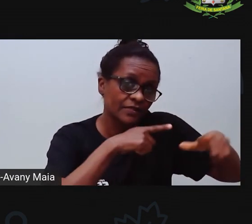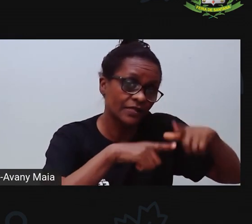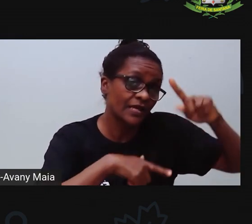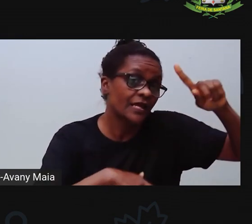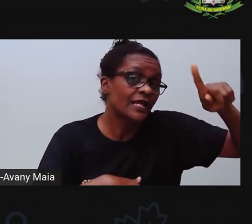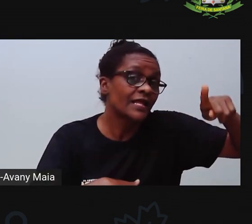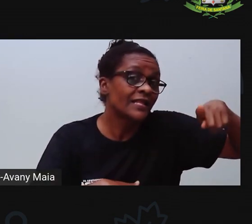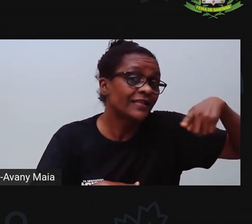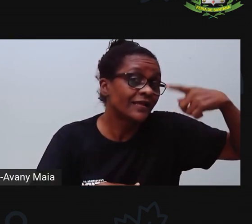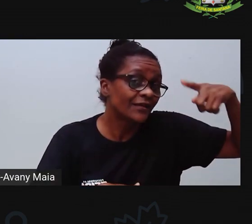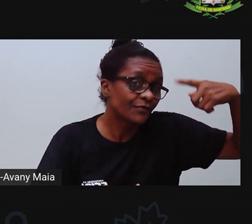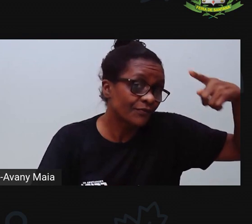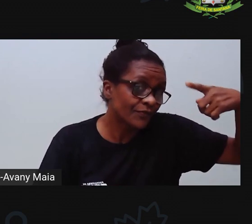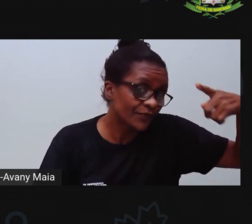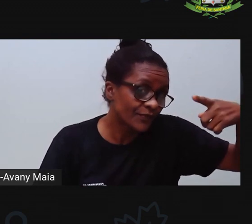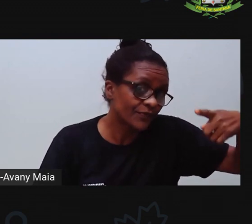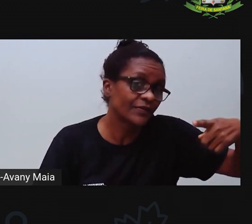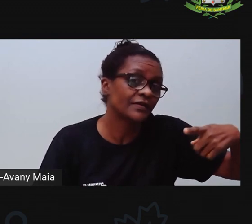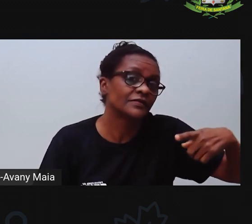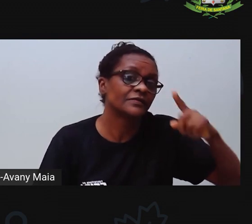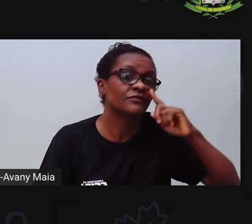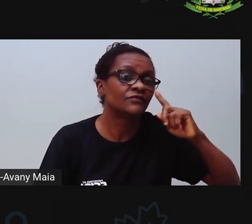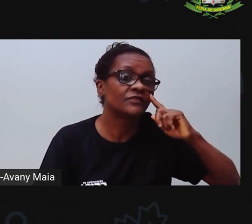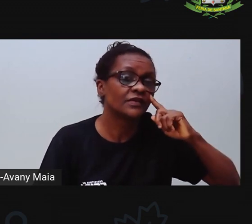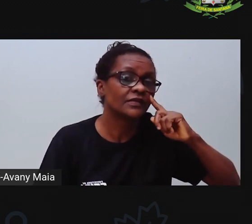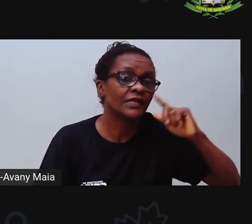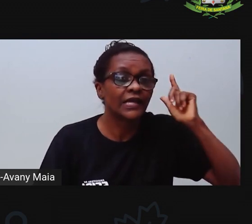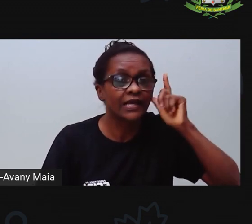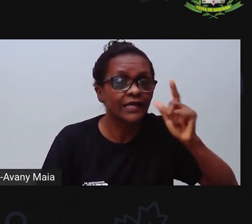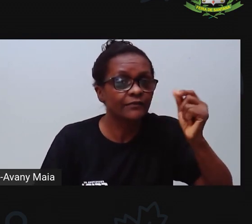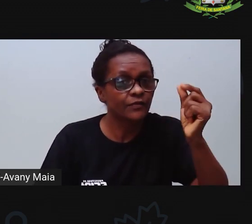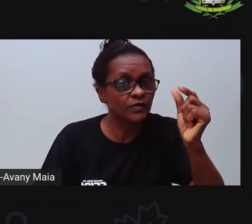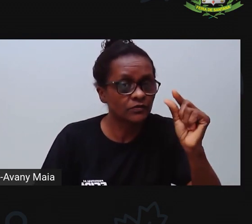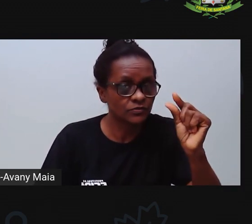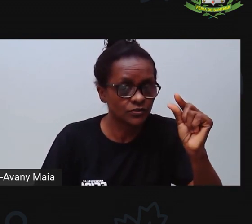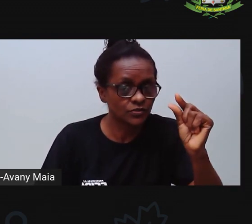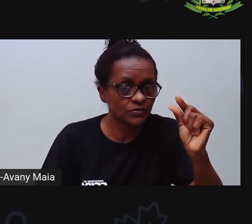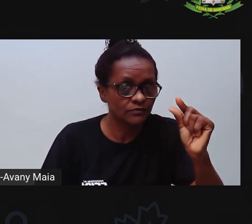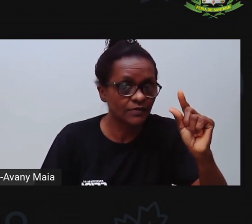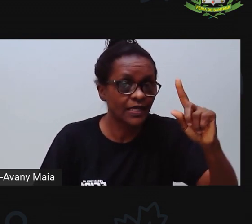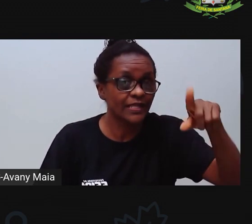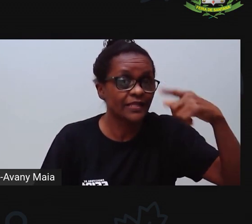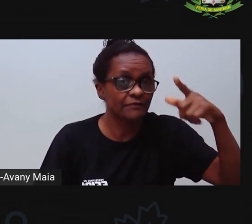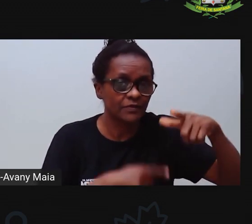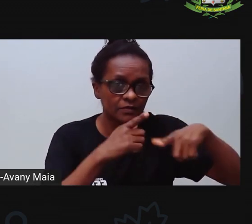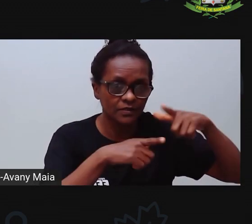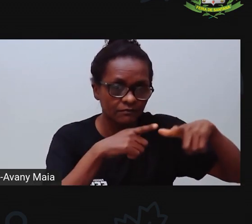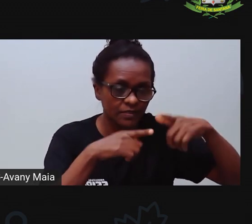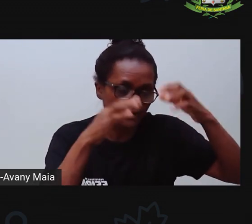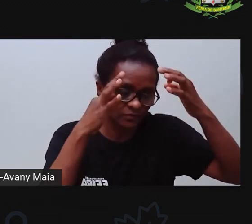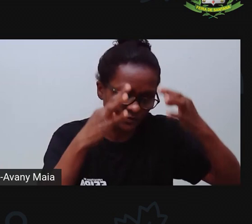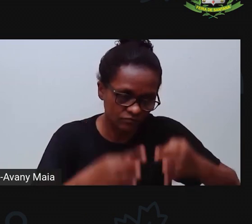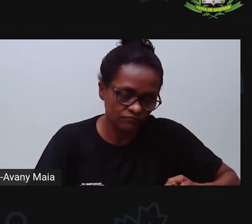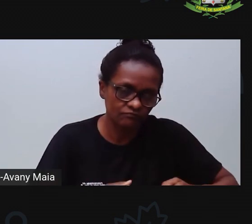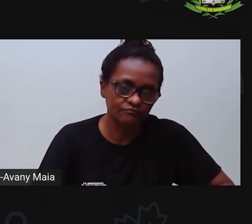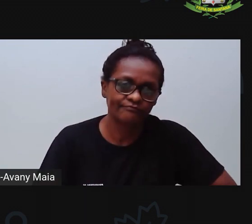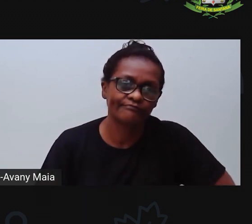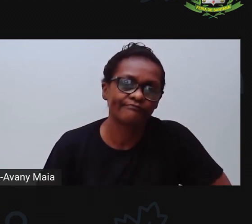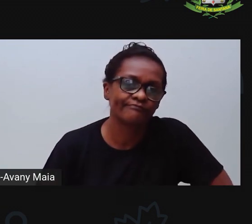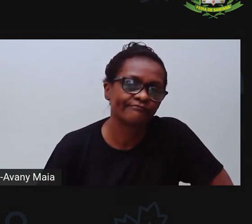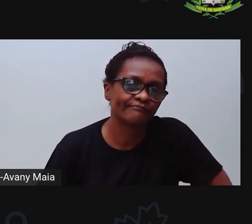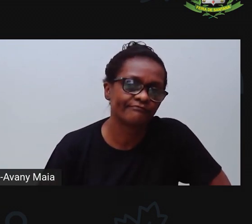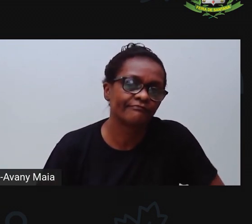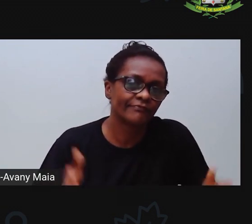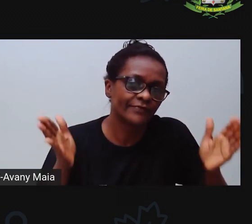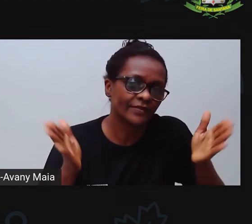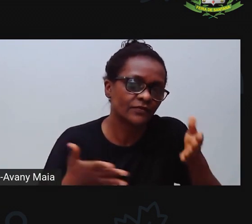Recebendo uma remuneração. Ou seja, recebendo um salário para fazer aquele trabalho. Tá certo? Então, é isso que a aula